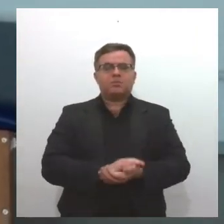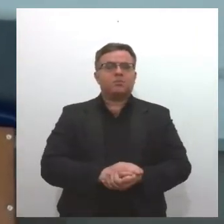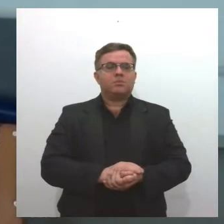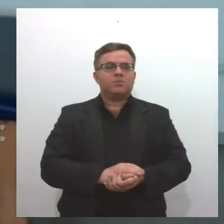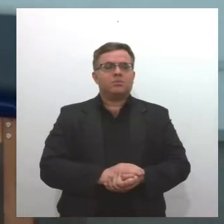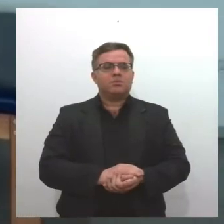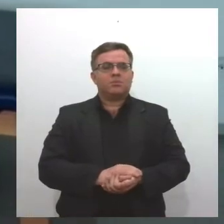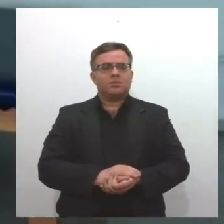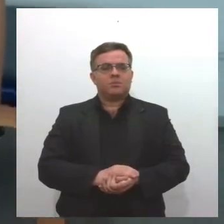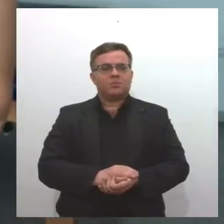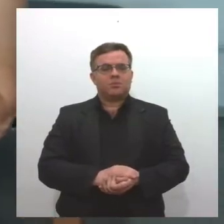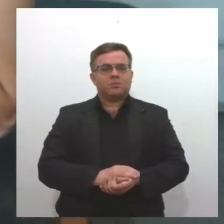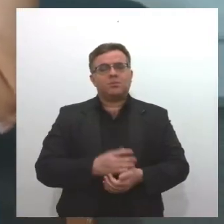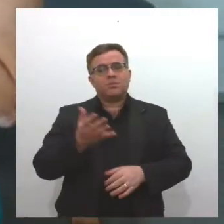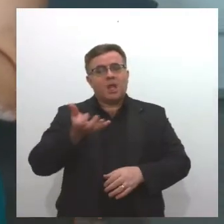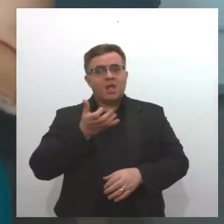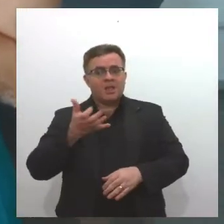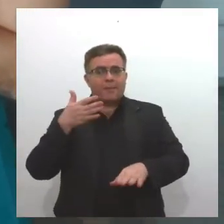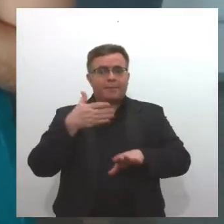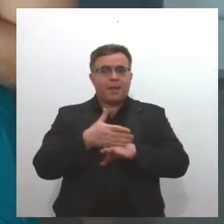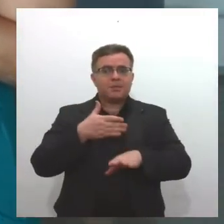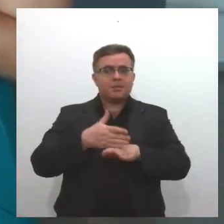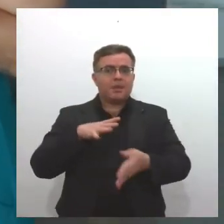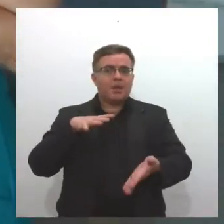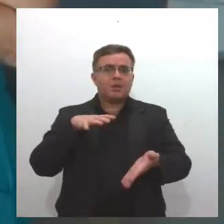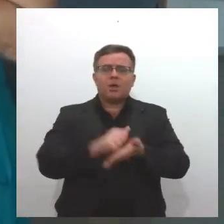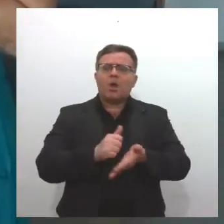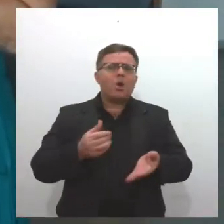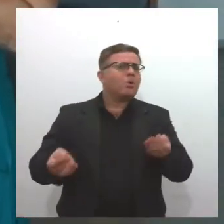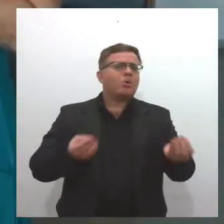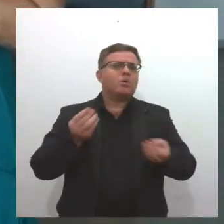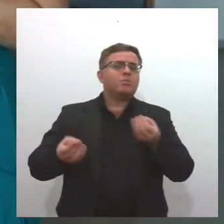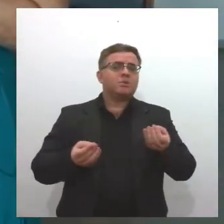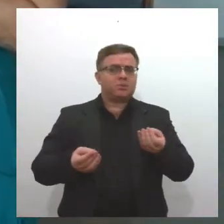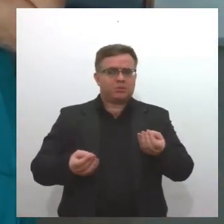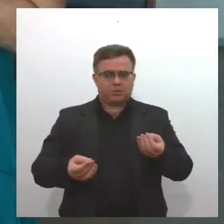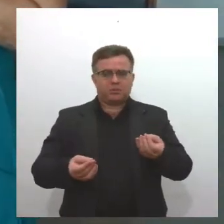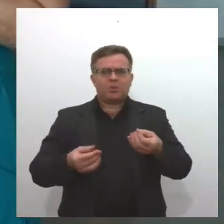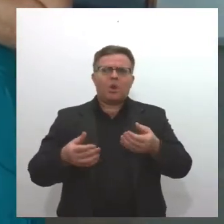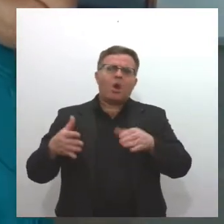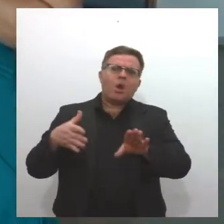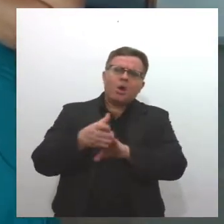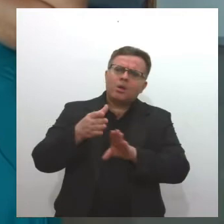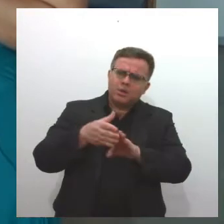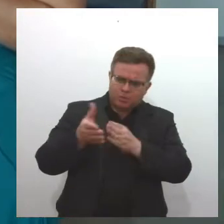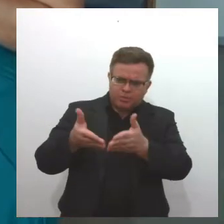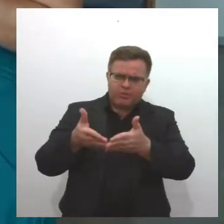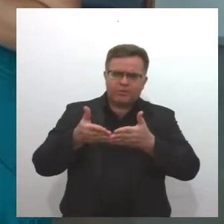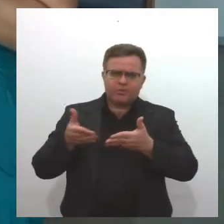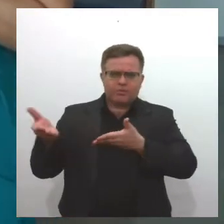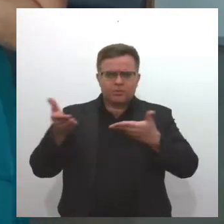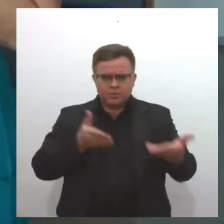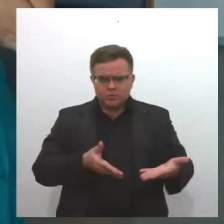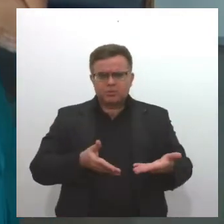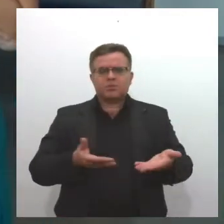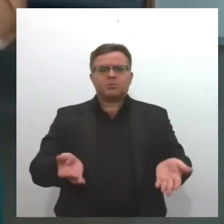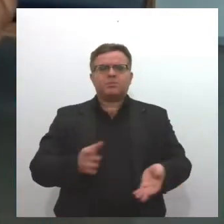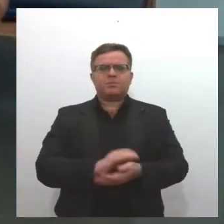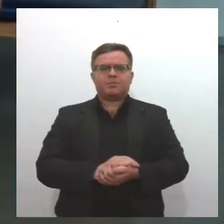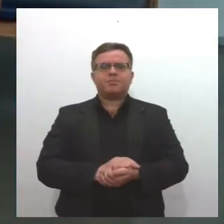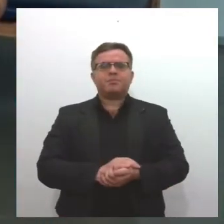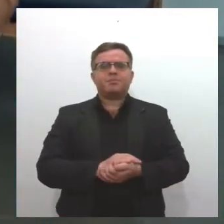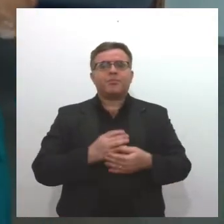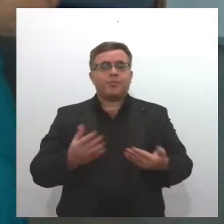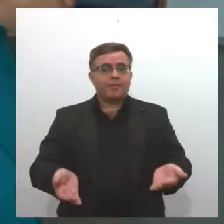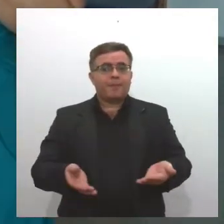Quem quiser participar tem que fazer o quê? Quais os caminhos? Onde pode buscar mais informações? Então,